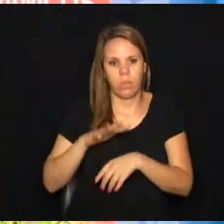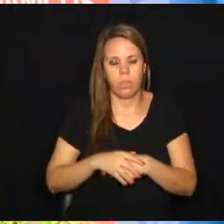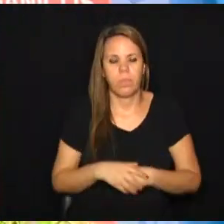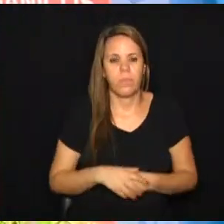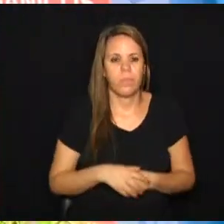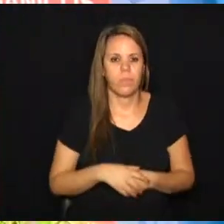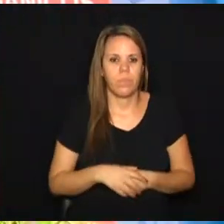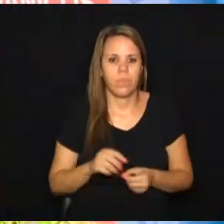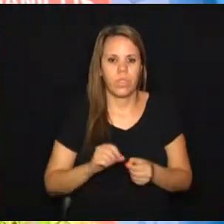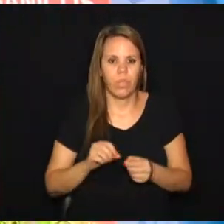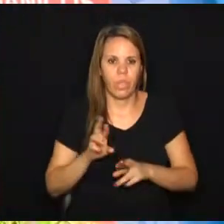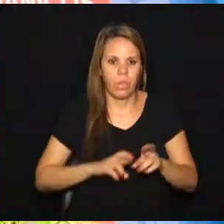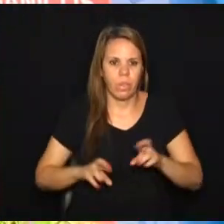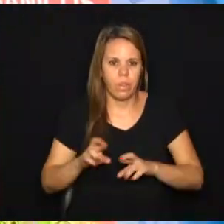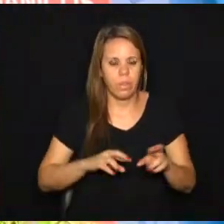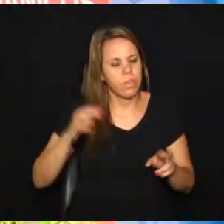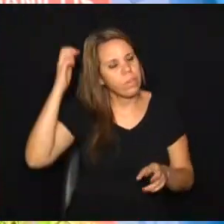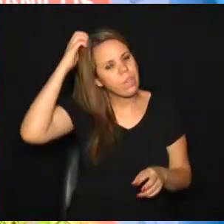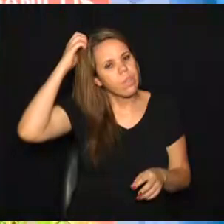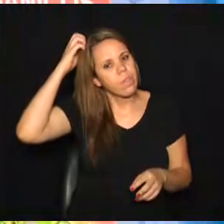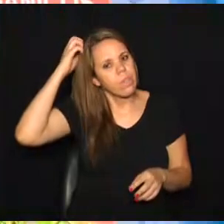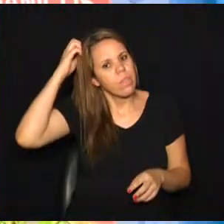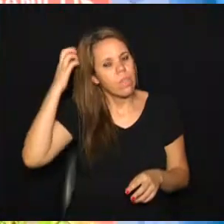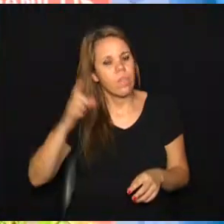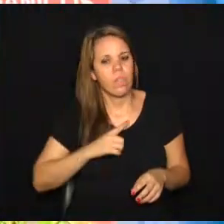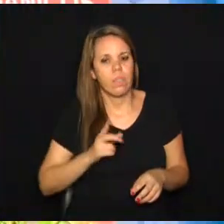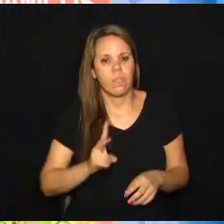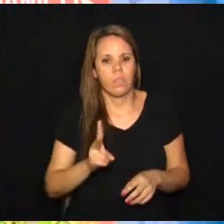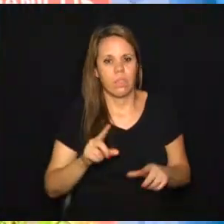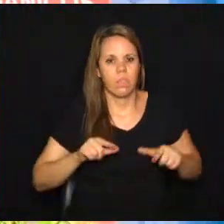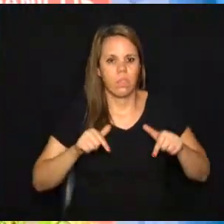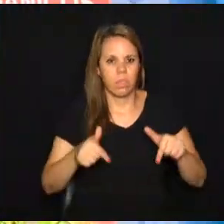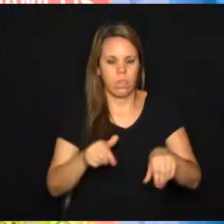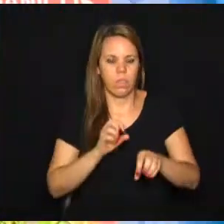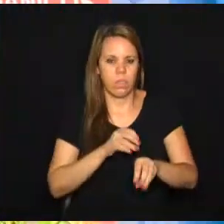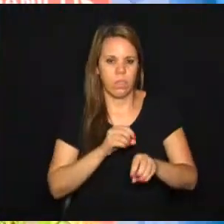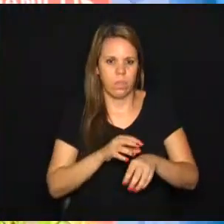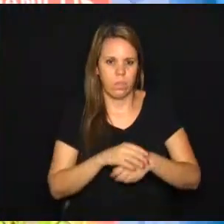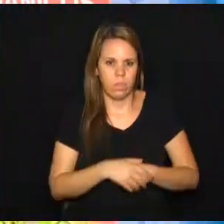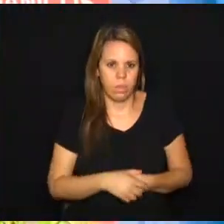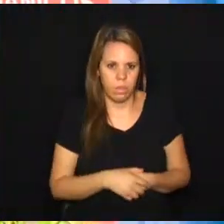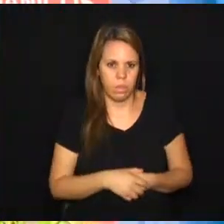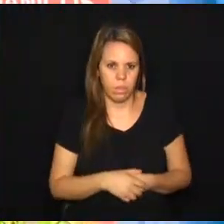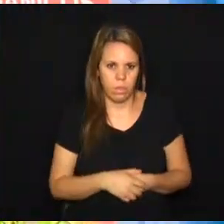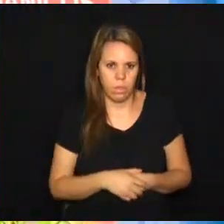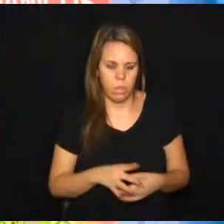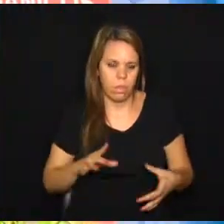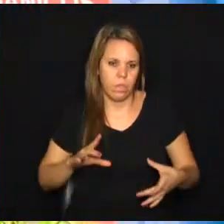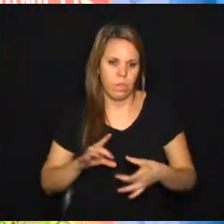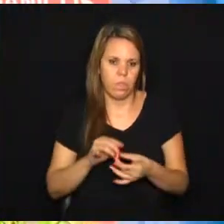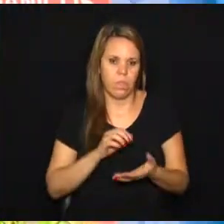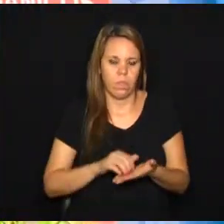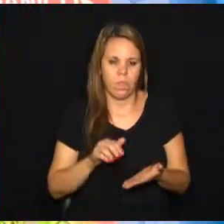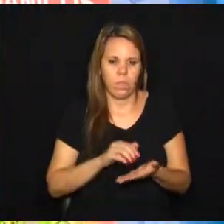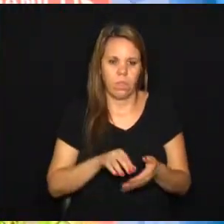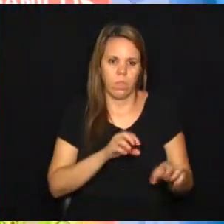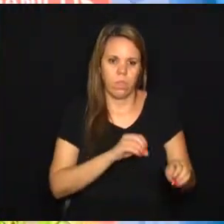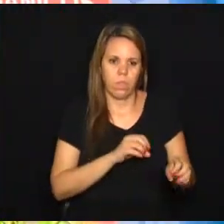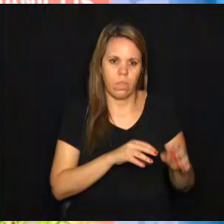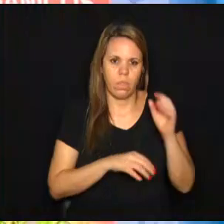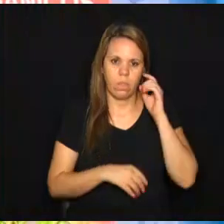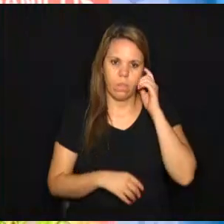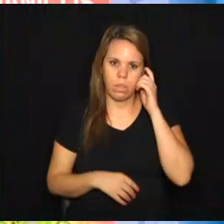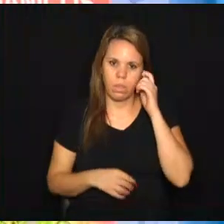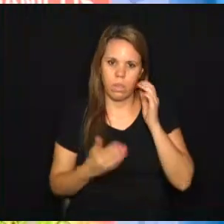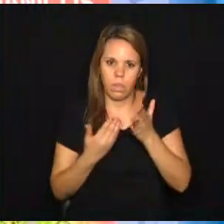Então a gente faz a fiscalização e temos intensificado as ações educativas, numa parceria com a Secretaria de Educação e